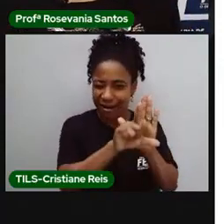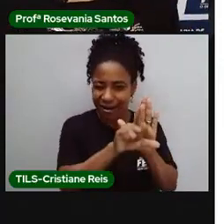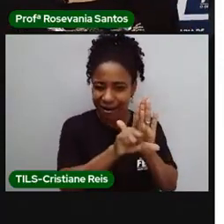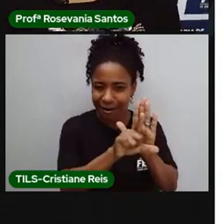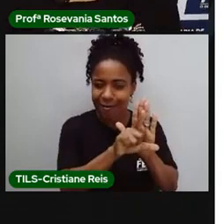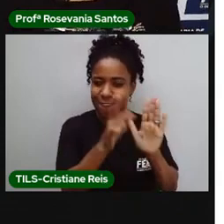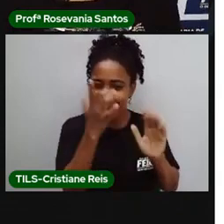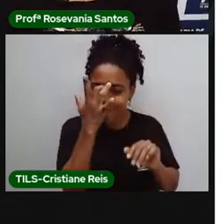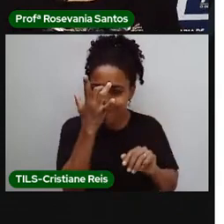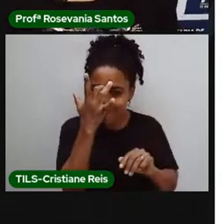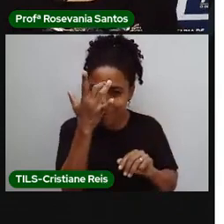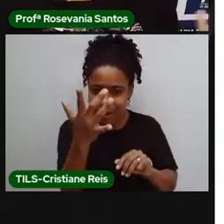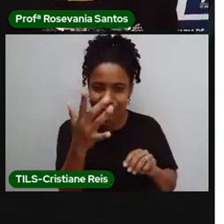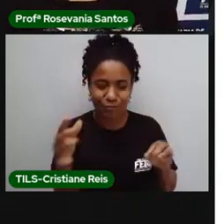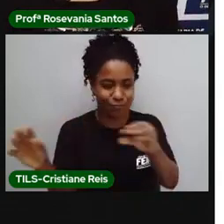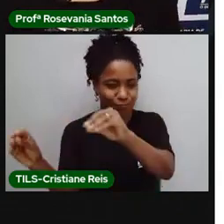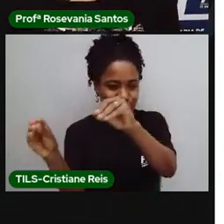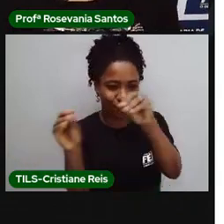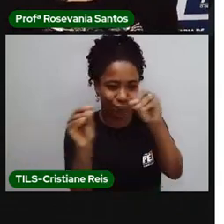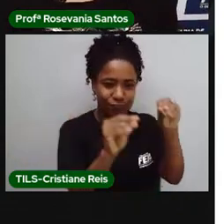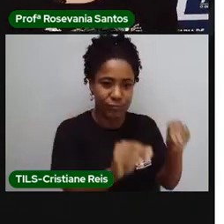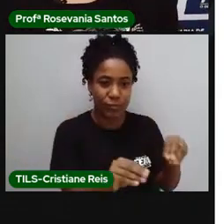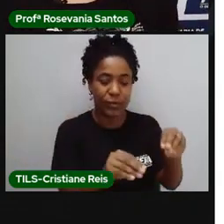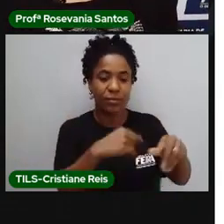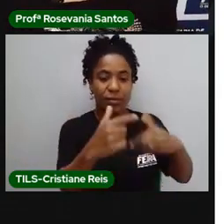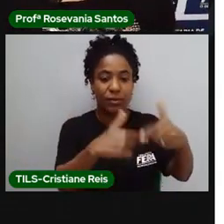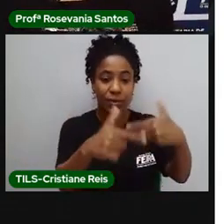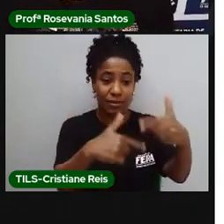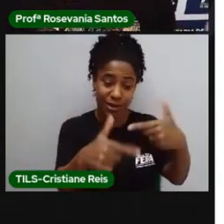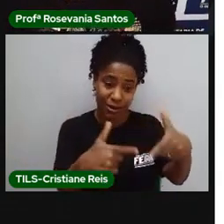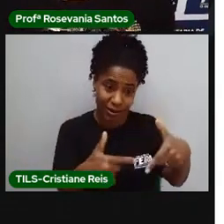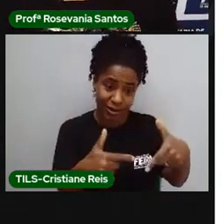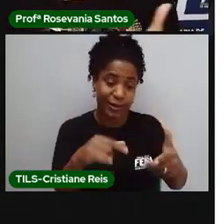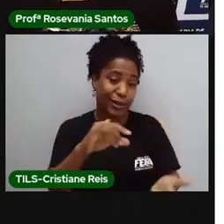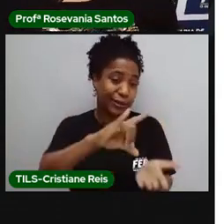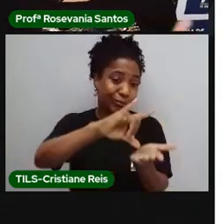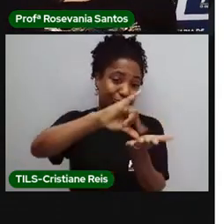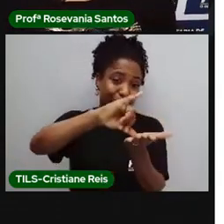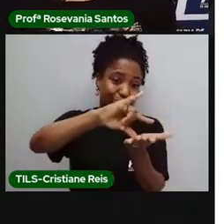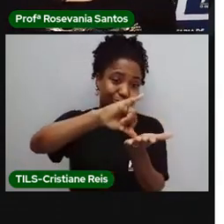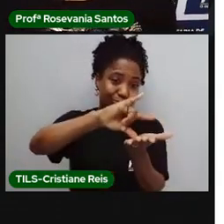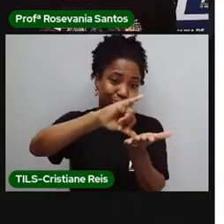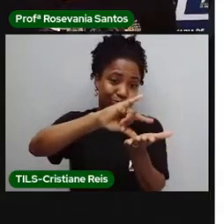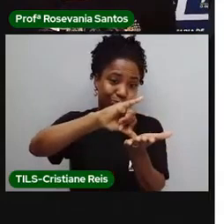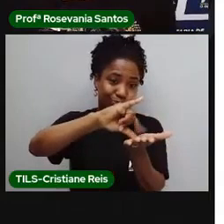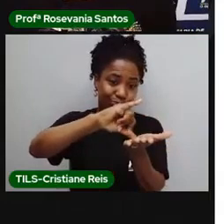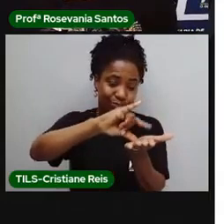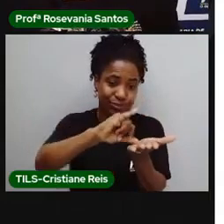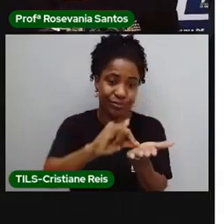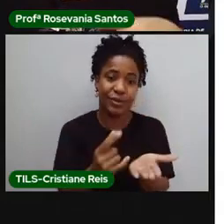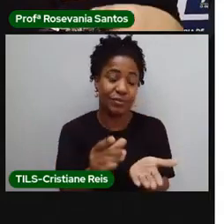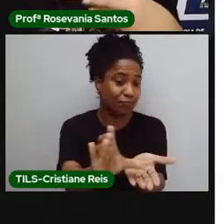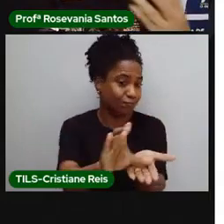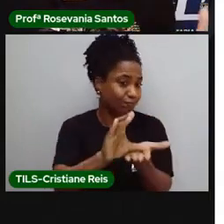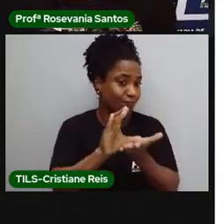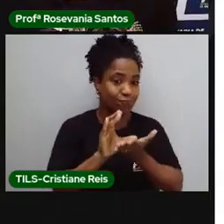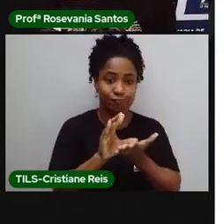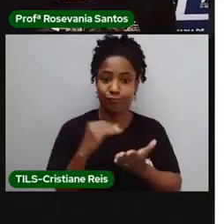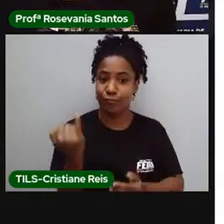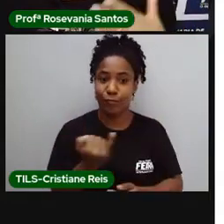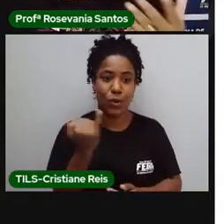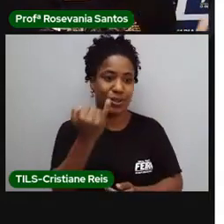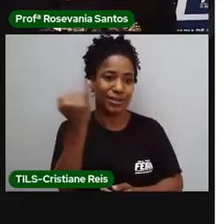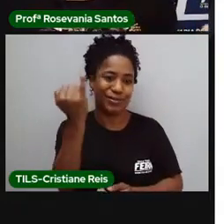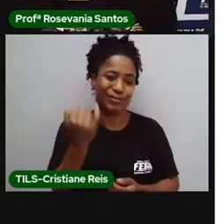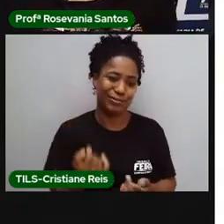para elas poderem, assim, falar ali. Então, a gente vive num sistema capitalista e o lucro, né, ele, na maioria